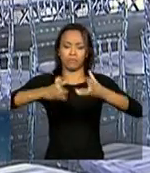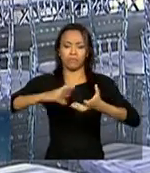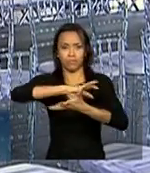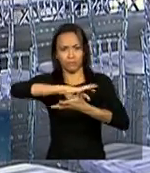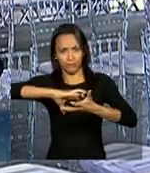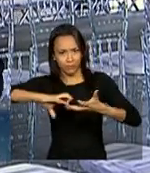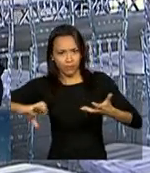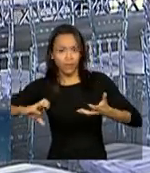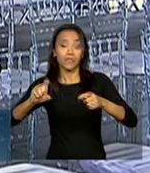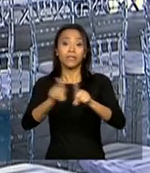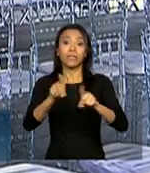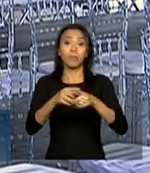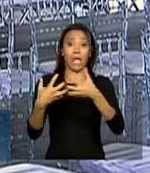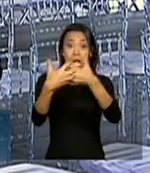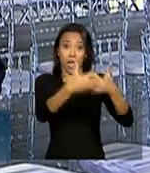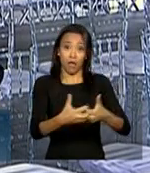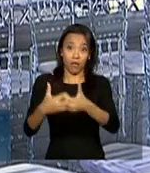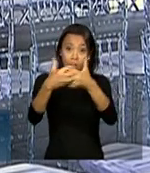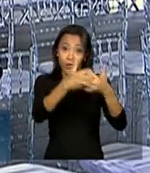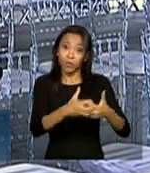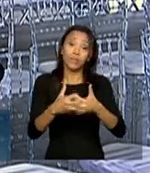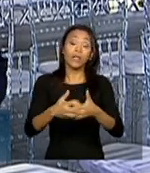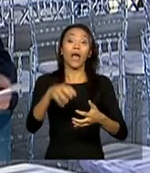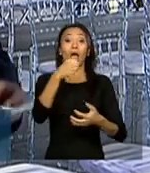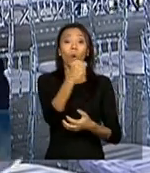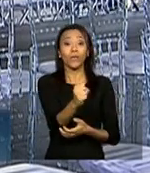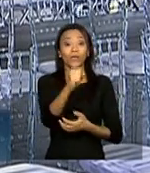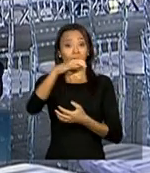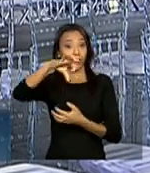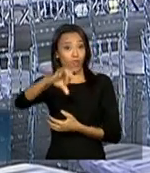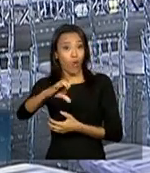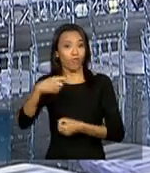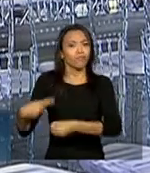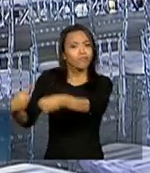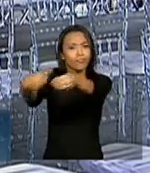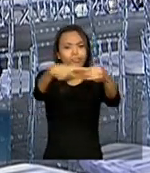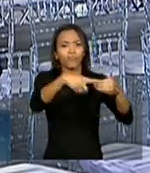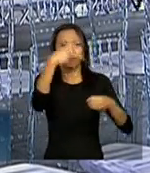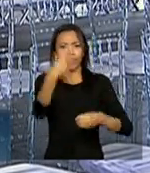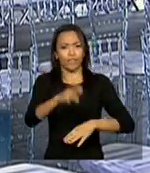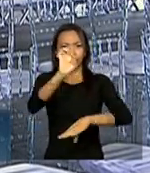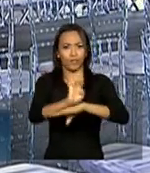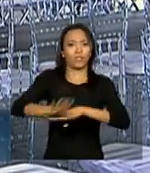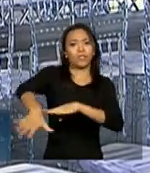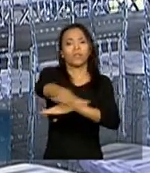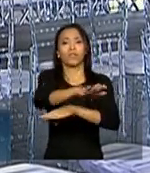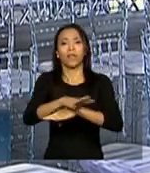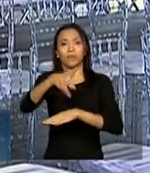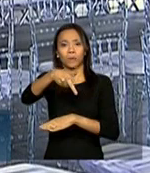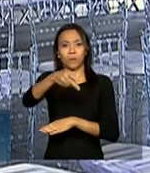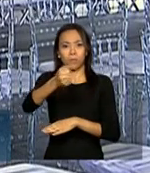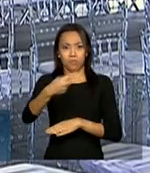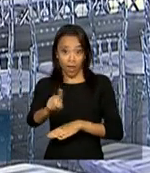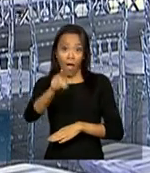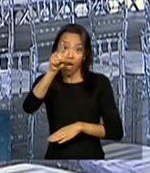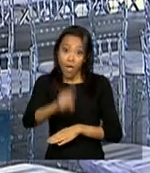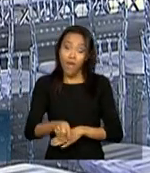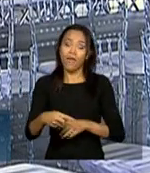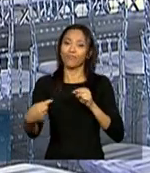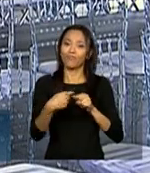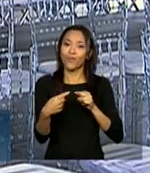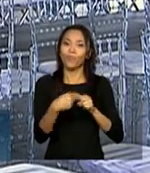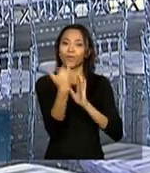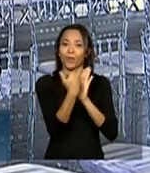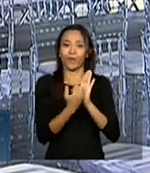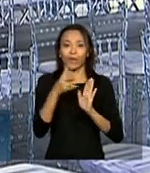motoniveladoras e caminhões caçamba, a 89 prefeituras paraenses. A iniciativa faz parte do PAC, o Programa